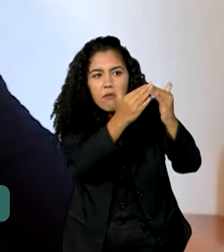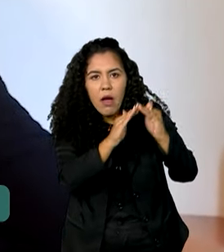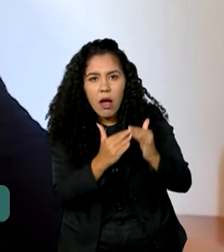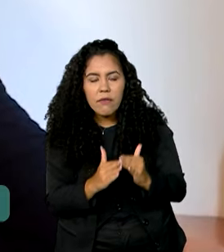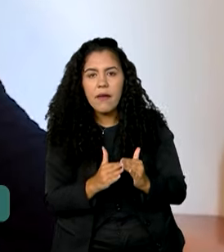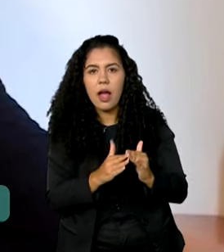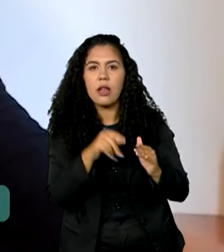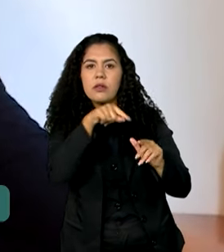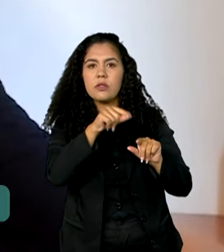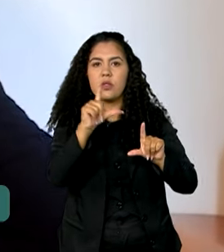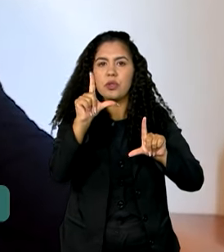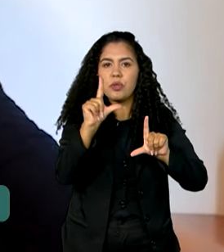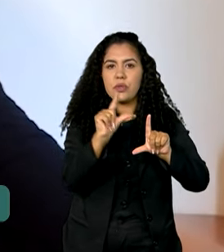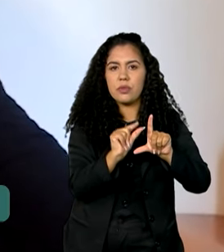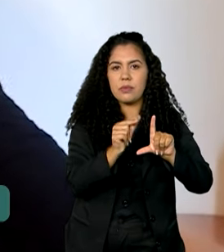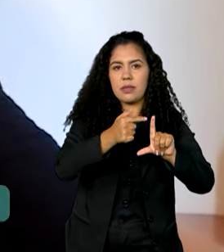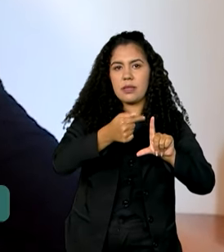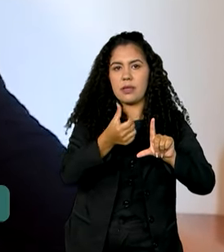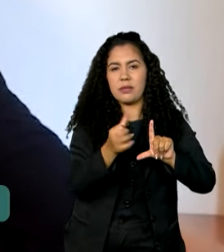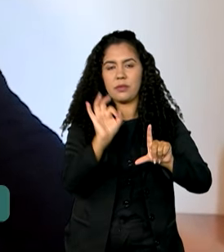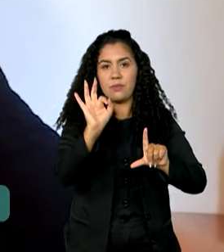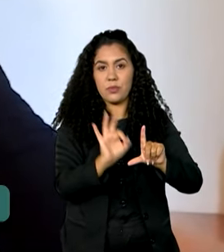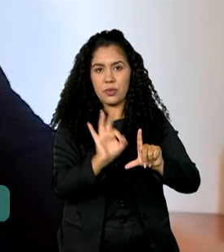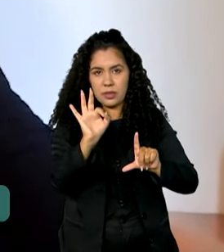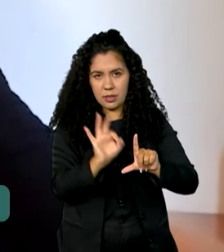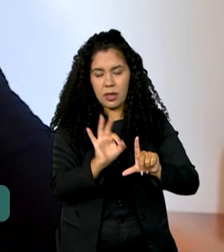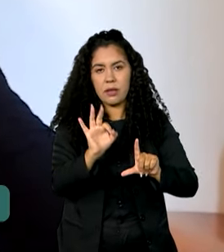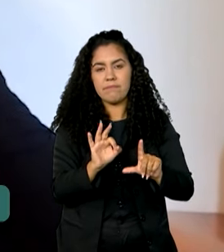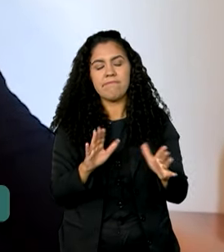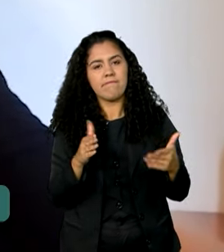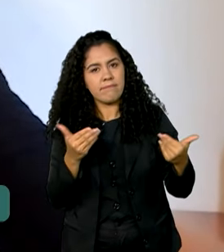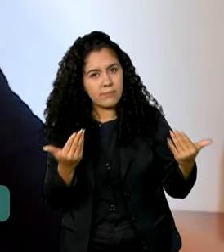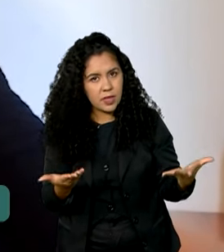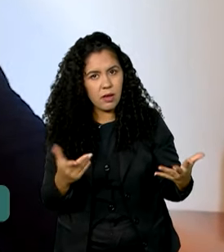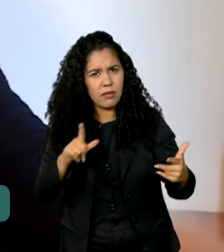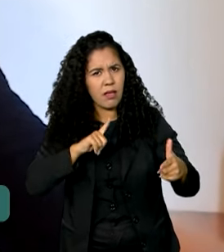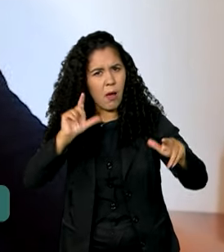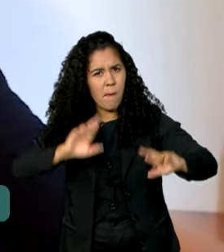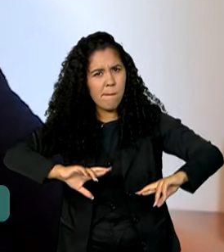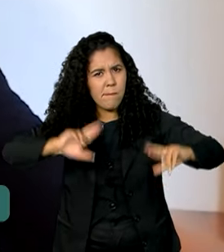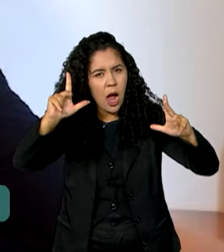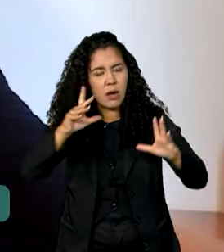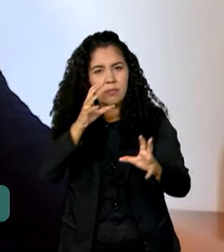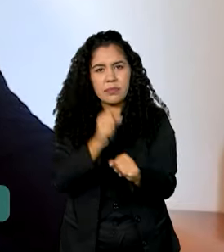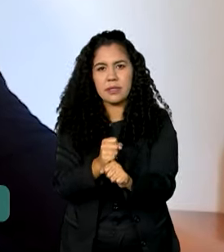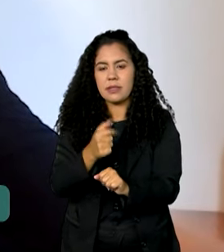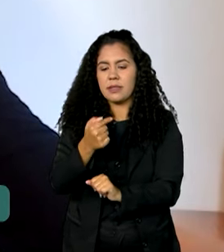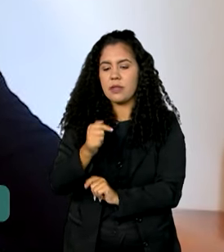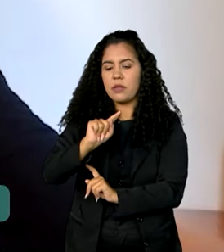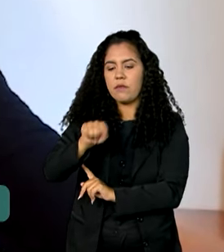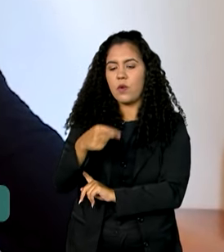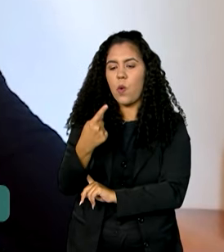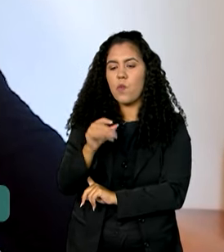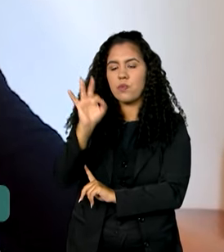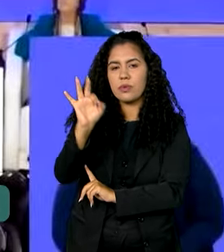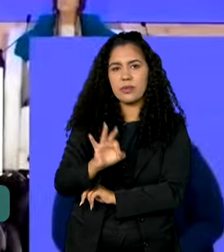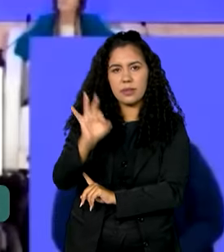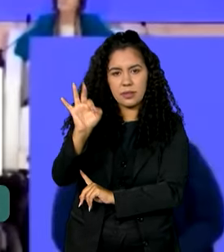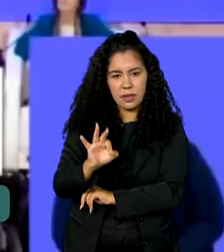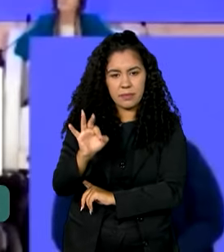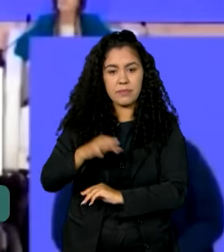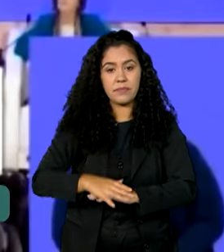reduz para 76%, ou seja, uma diferença de 7,1 pontos percentuais.